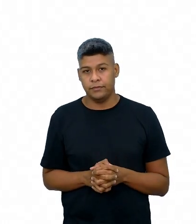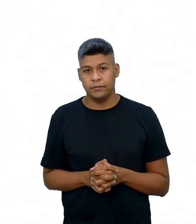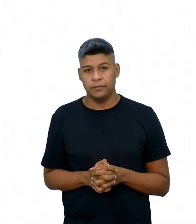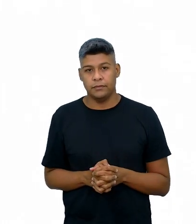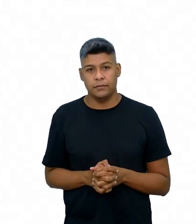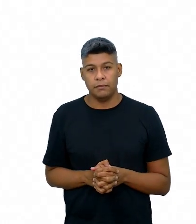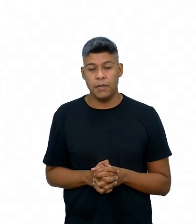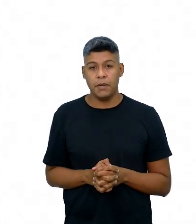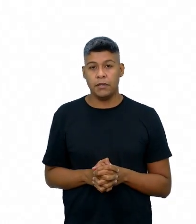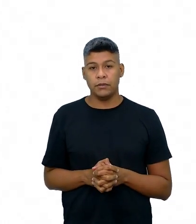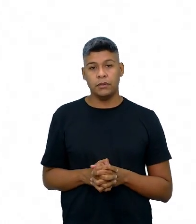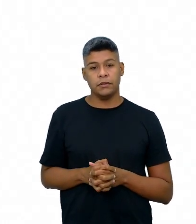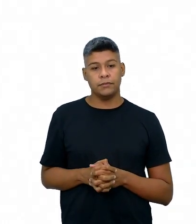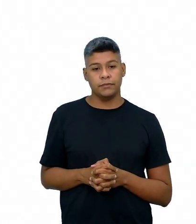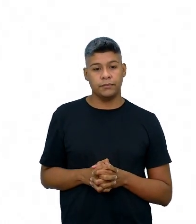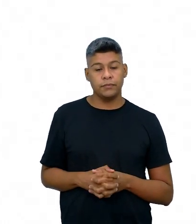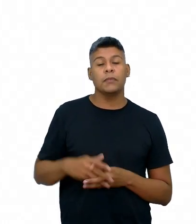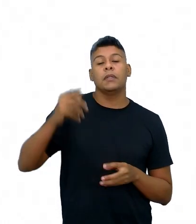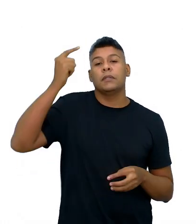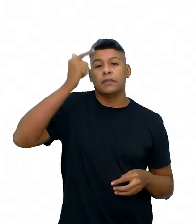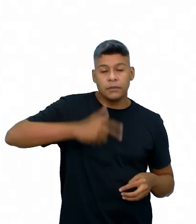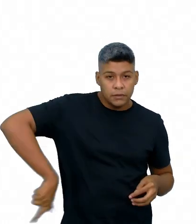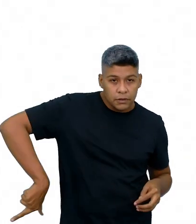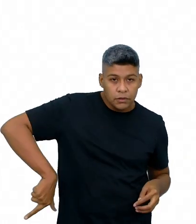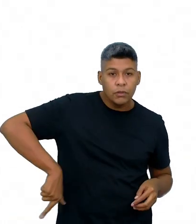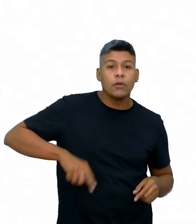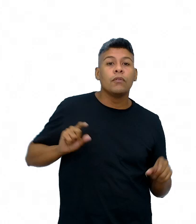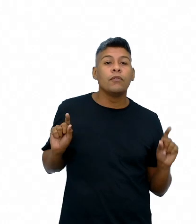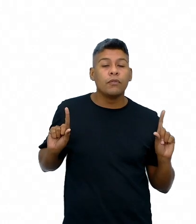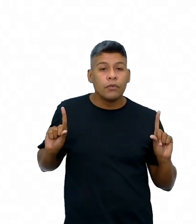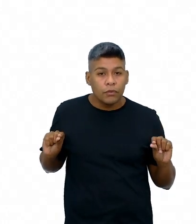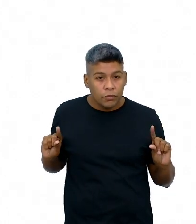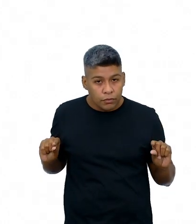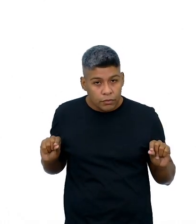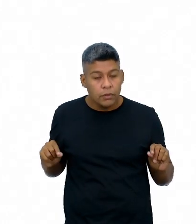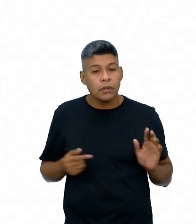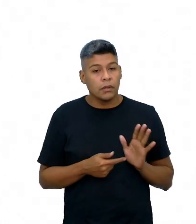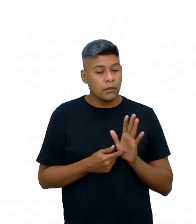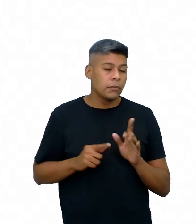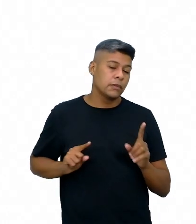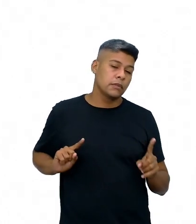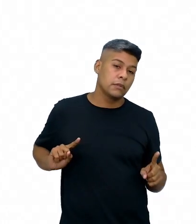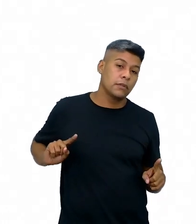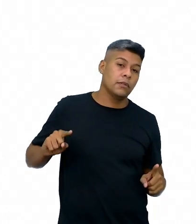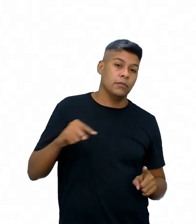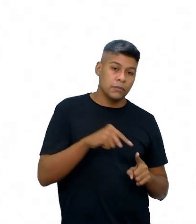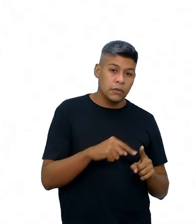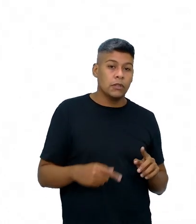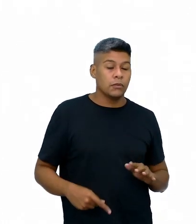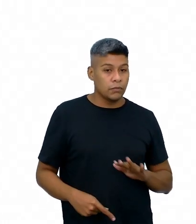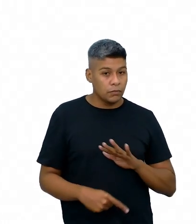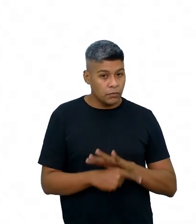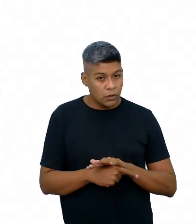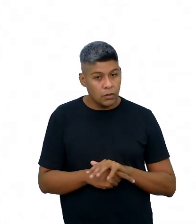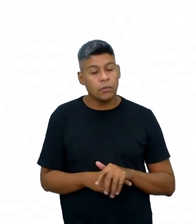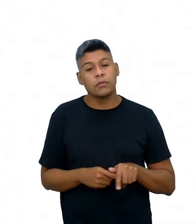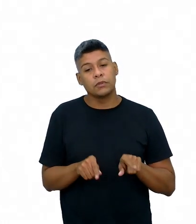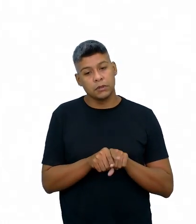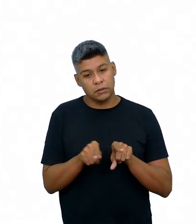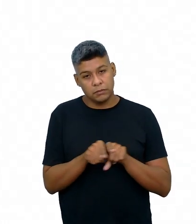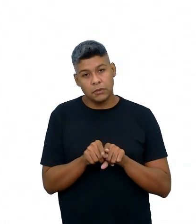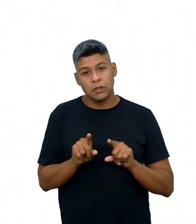Então, nós repetimos, né? Esse quadro, para nós apresentarmos o objetivo e, mais